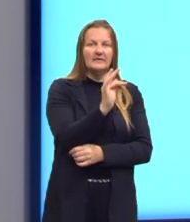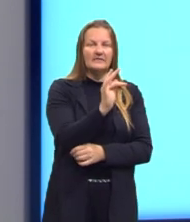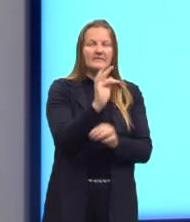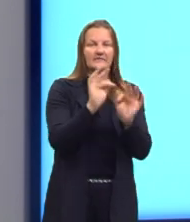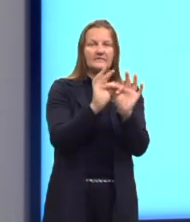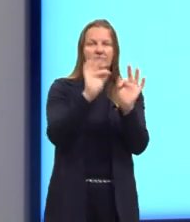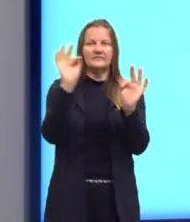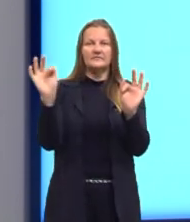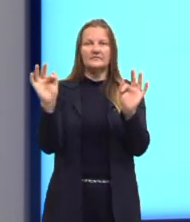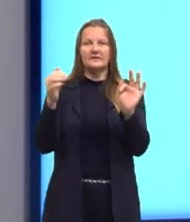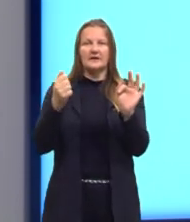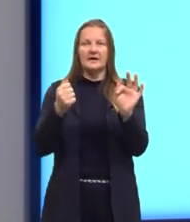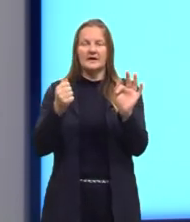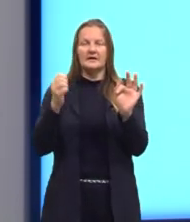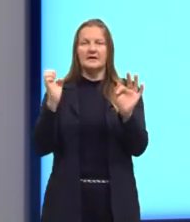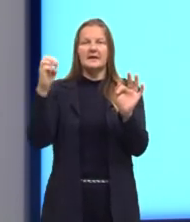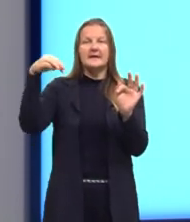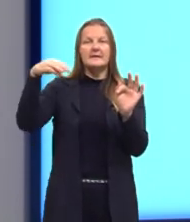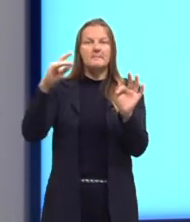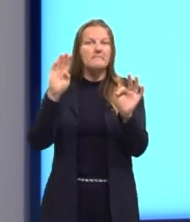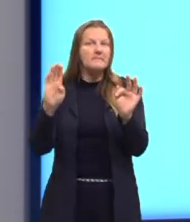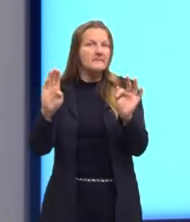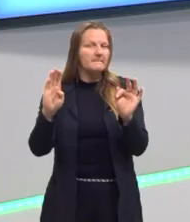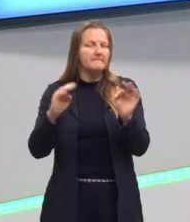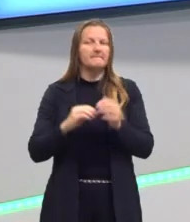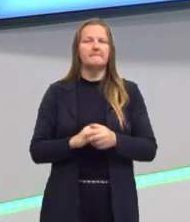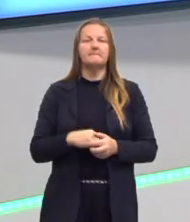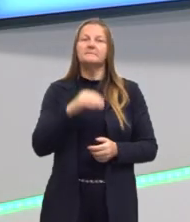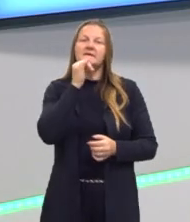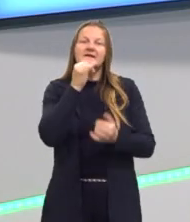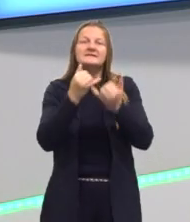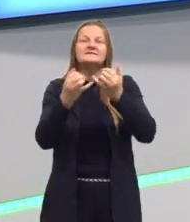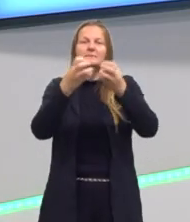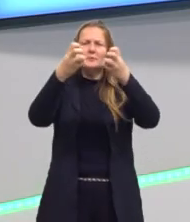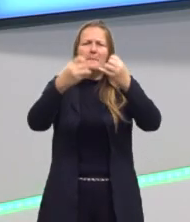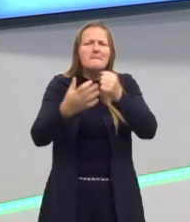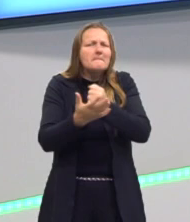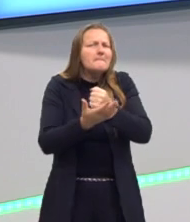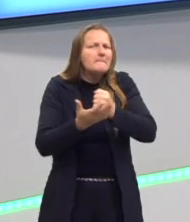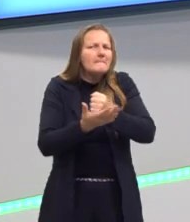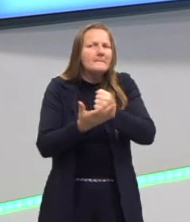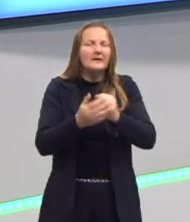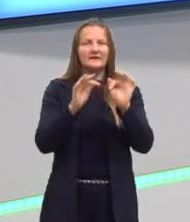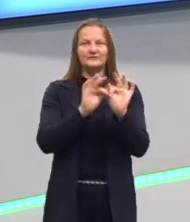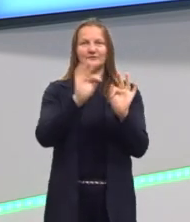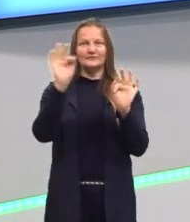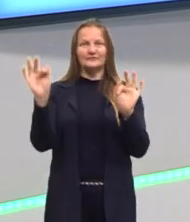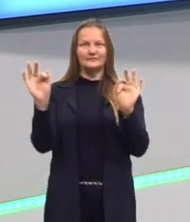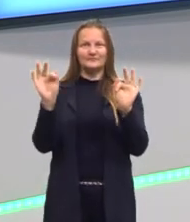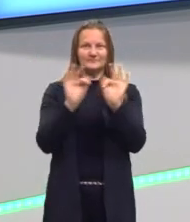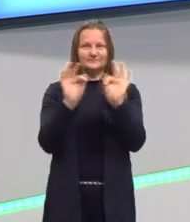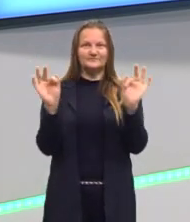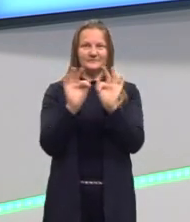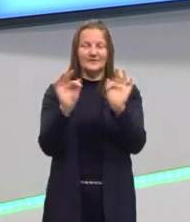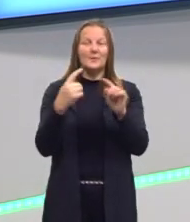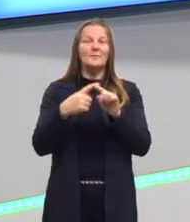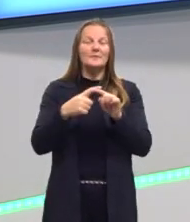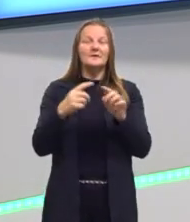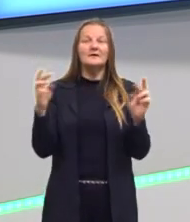de A em B, tá? Seria um exemplo bem básico de uma função, justamente